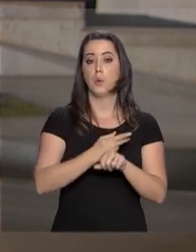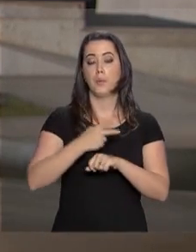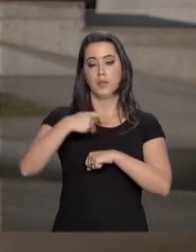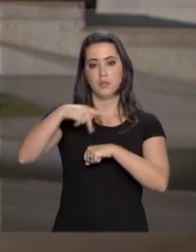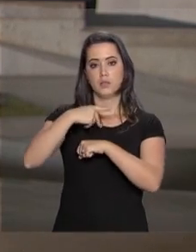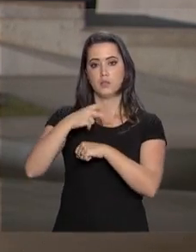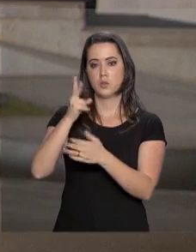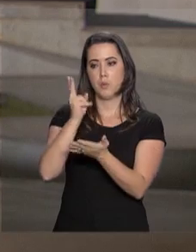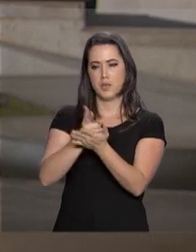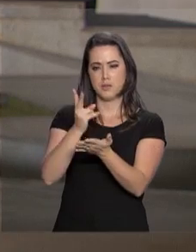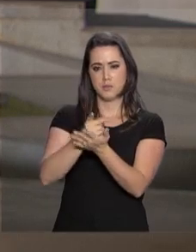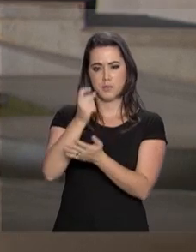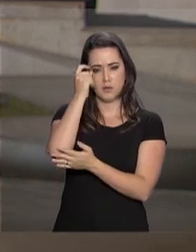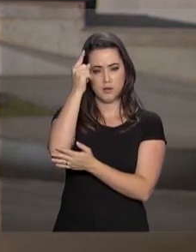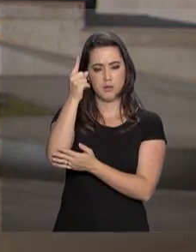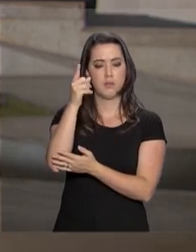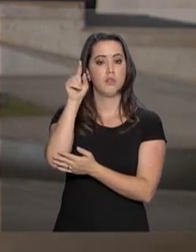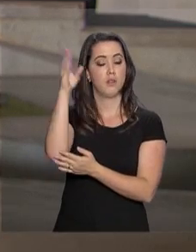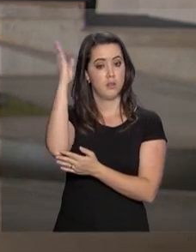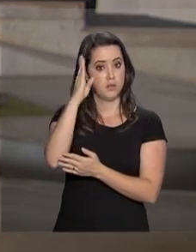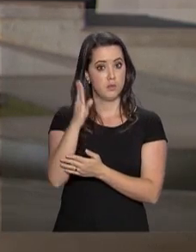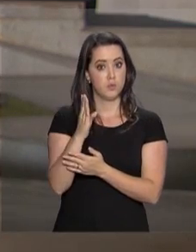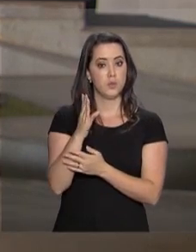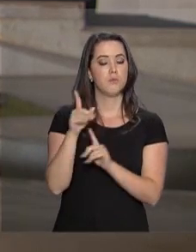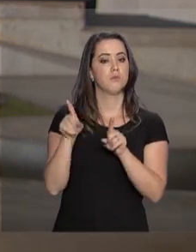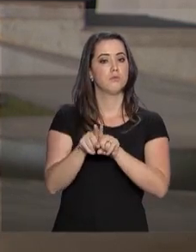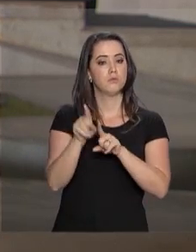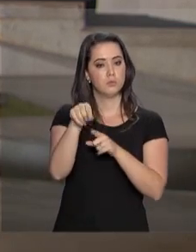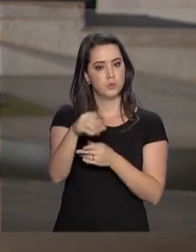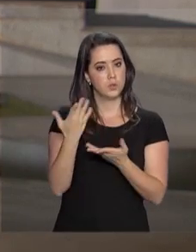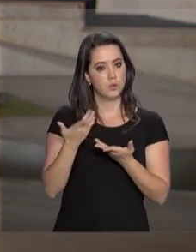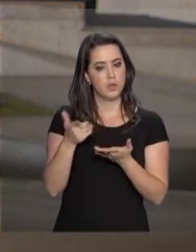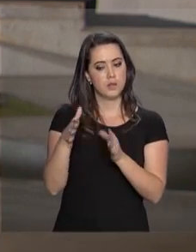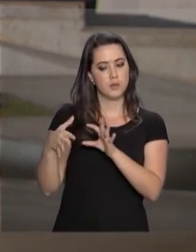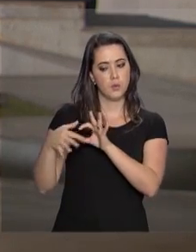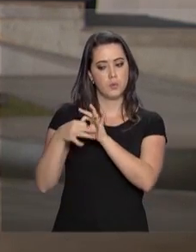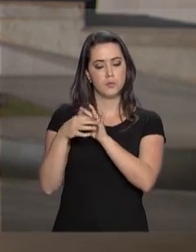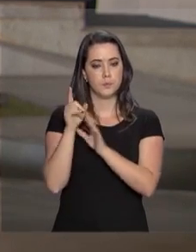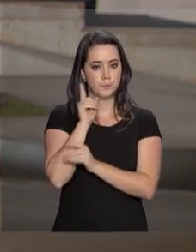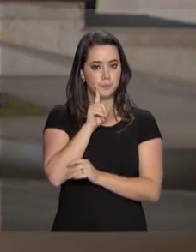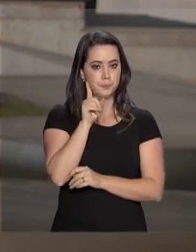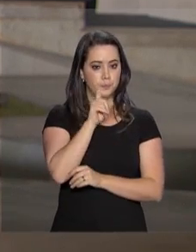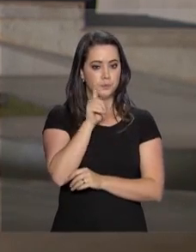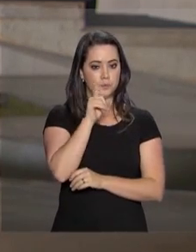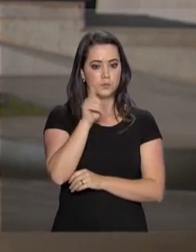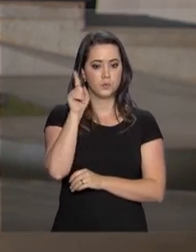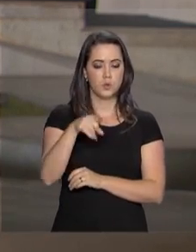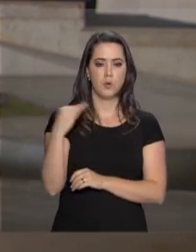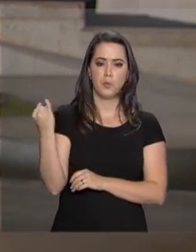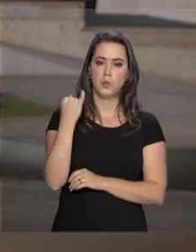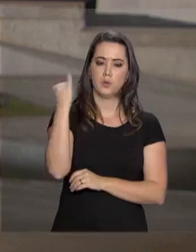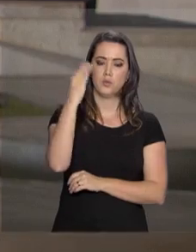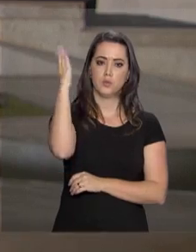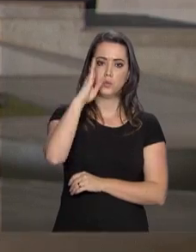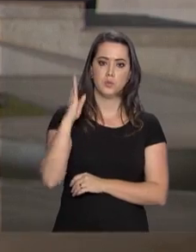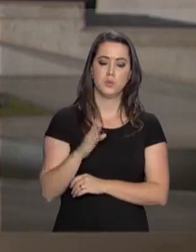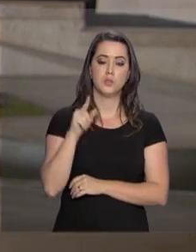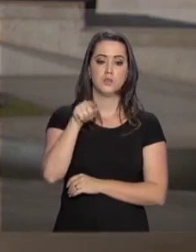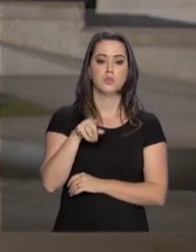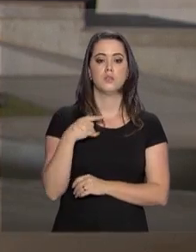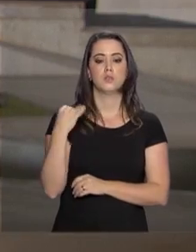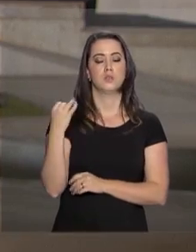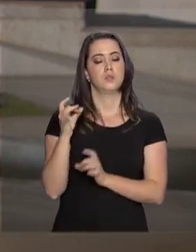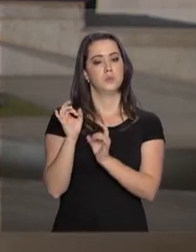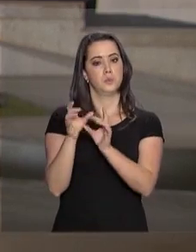compartilham com ideias e valores brasileiros e que essa aproximação com os Estados Unidos será um ganho para o Brasil em